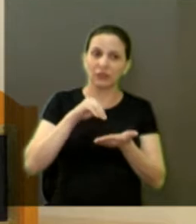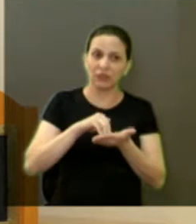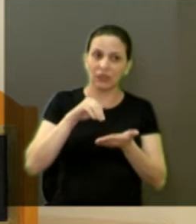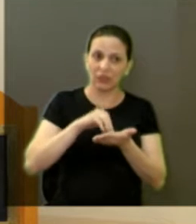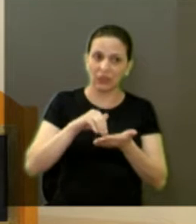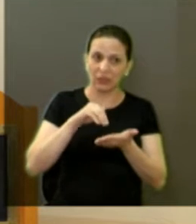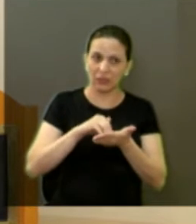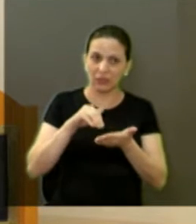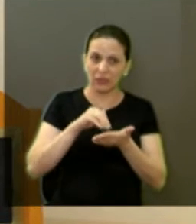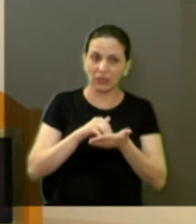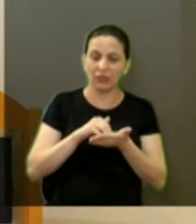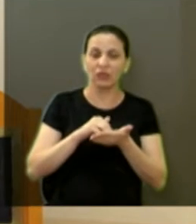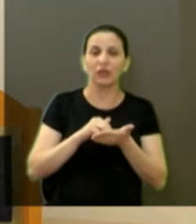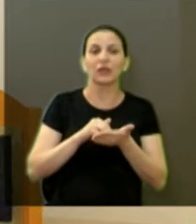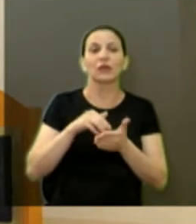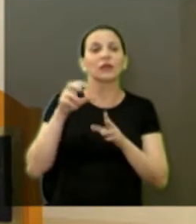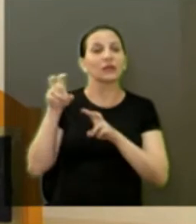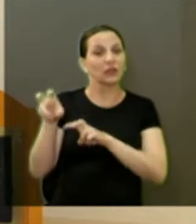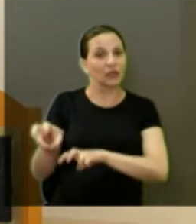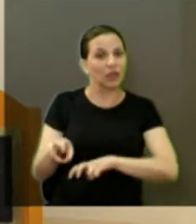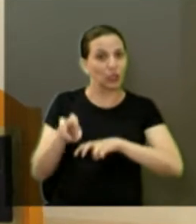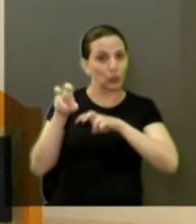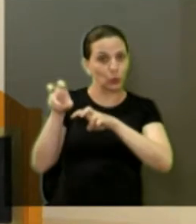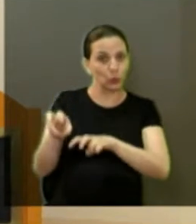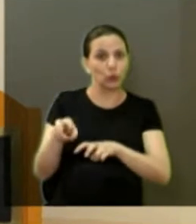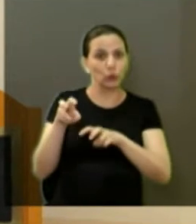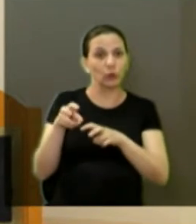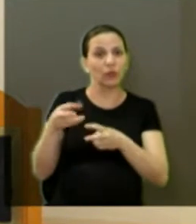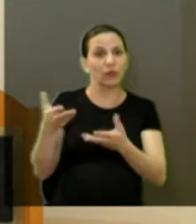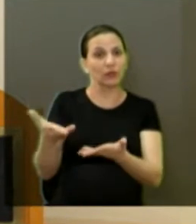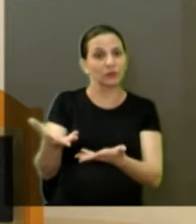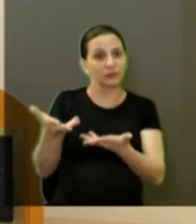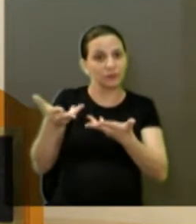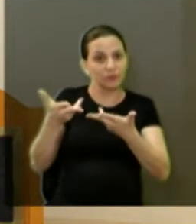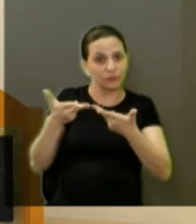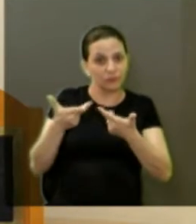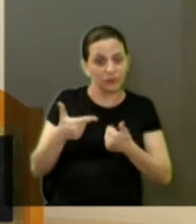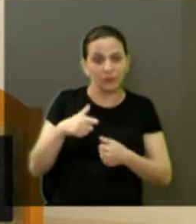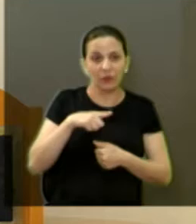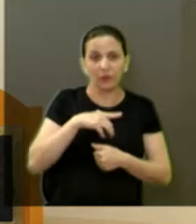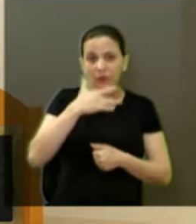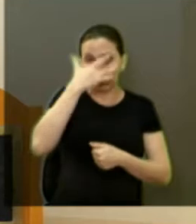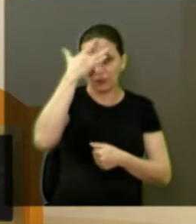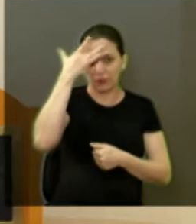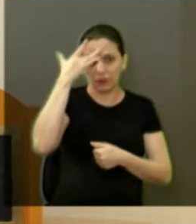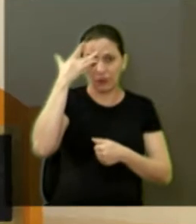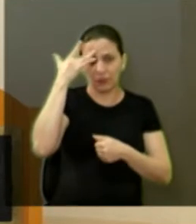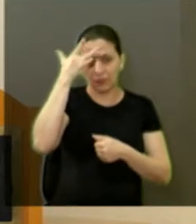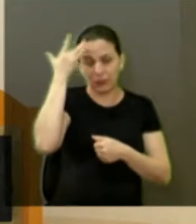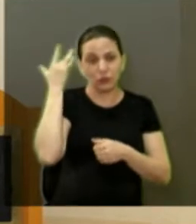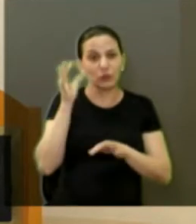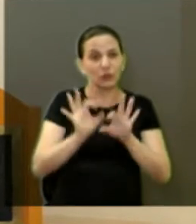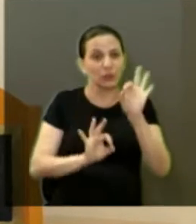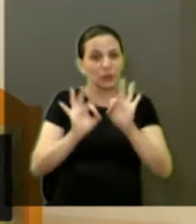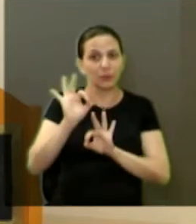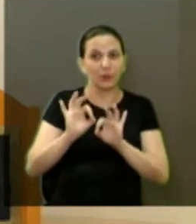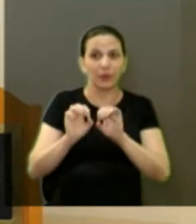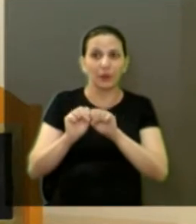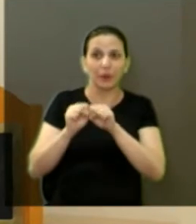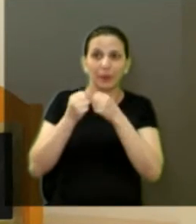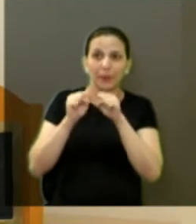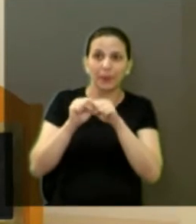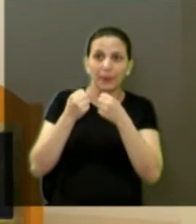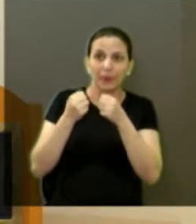que nos atendeu lá e a gente sabe que tem os pães que eles fazem na padaria, já está